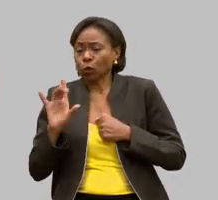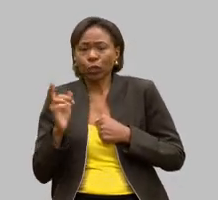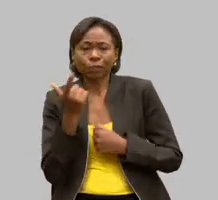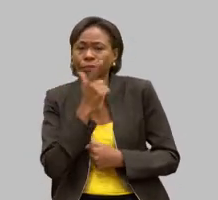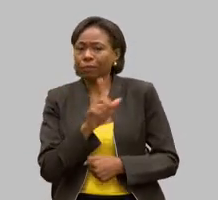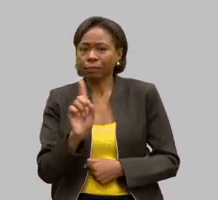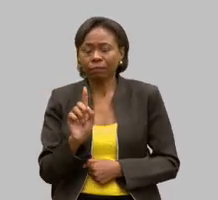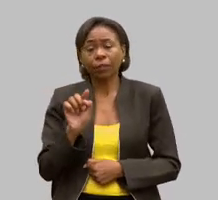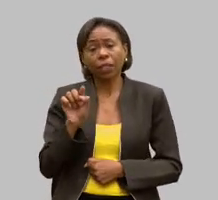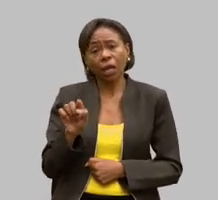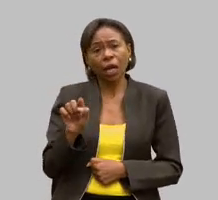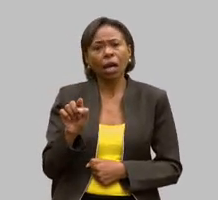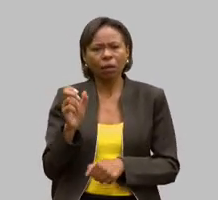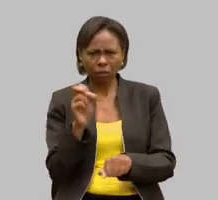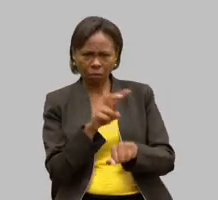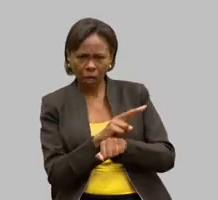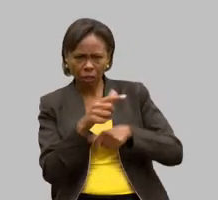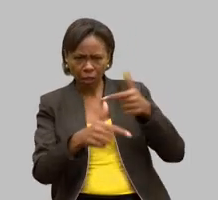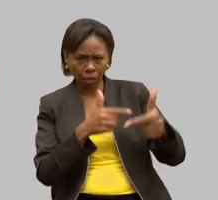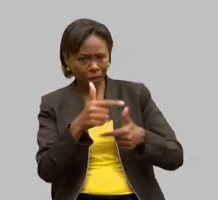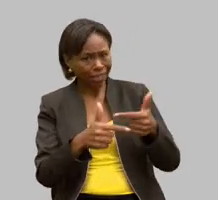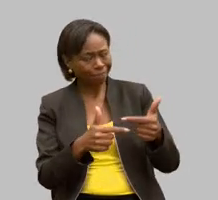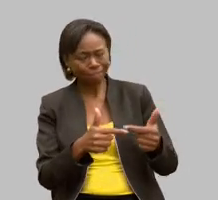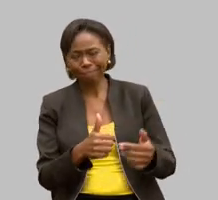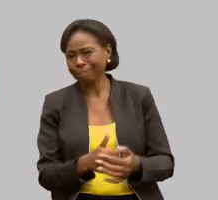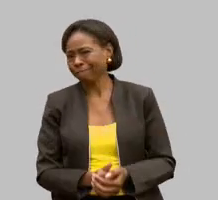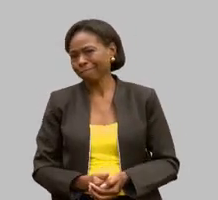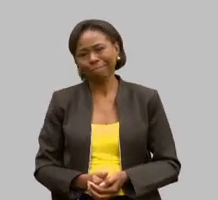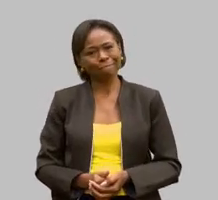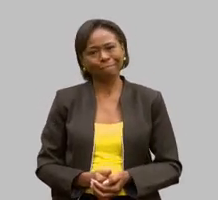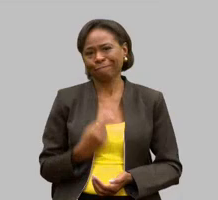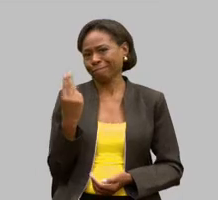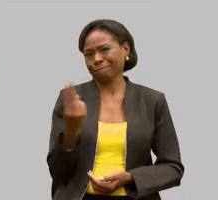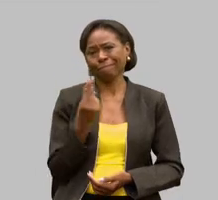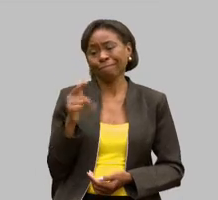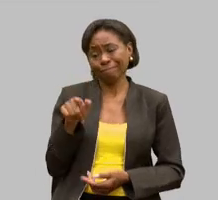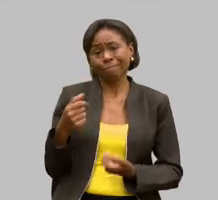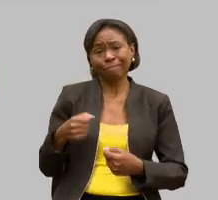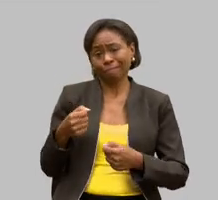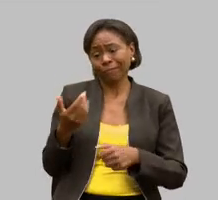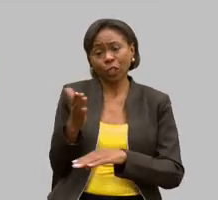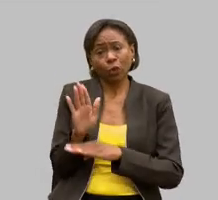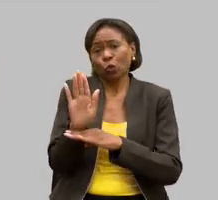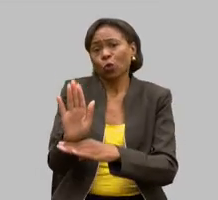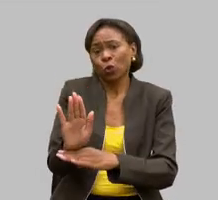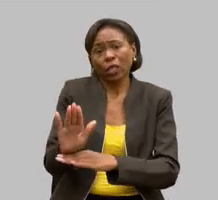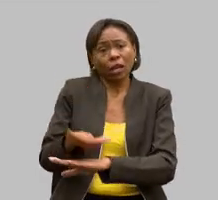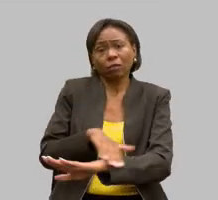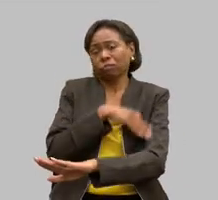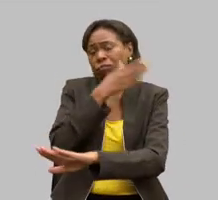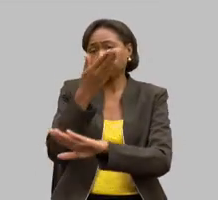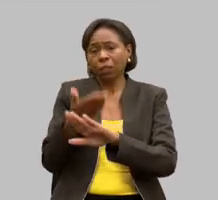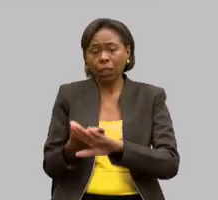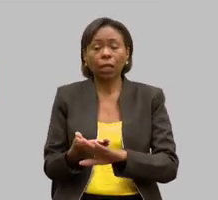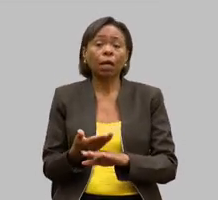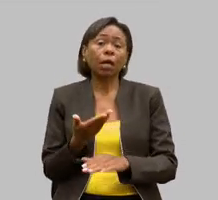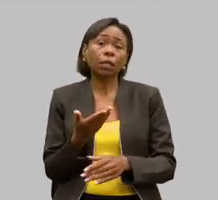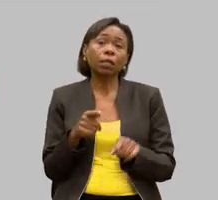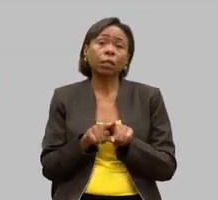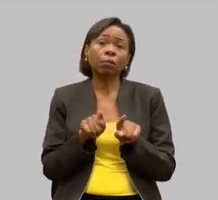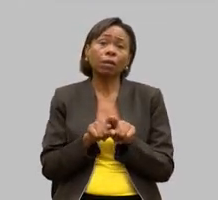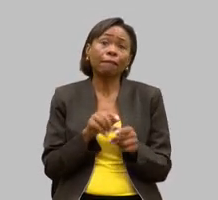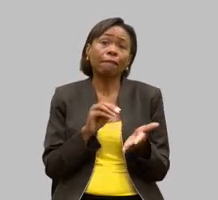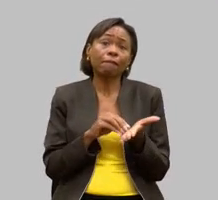mercado de trabalho não vai essa pessoa vai precisar de alguém a vida inteira para poder cuidar dele e a inexistência desse serviço do âmbito público